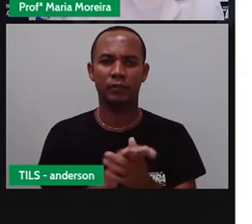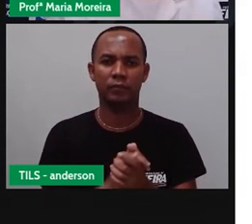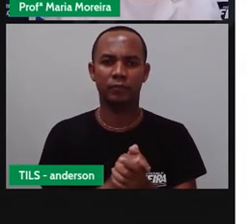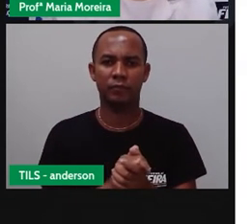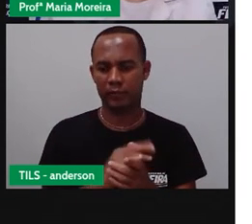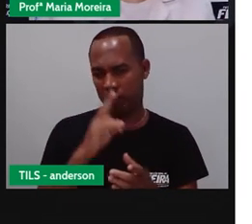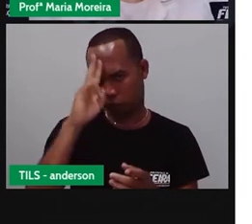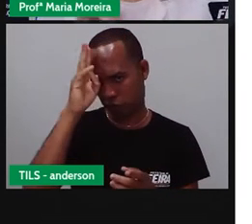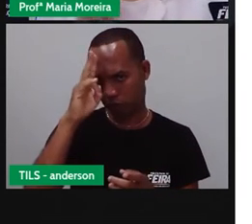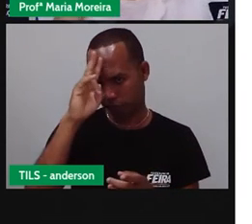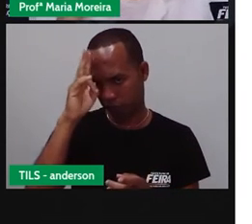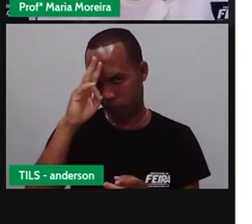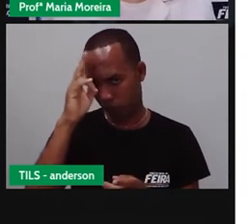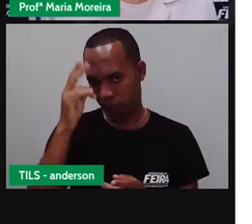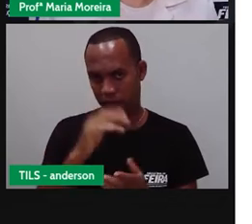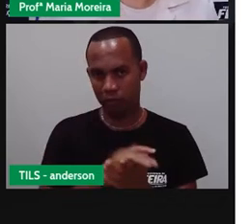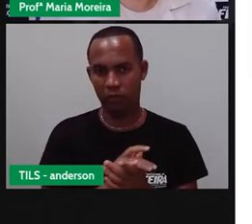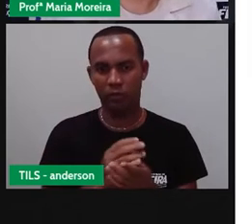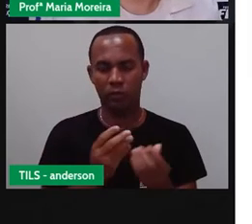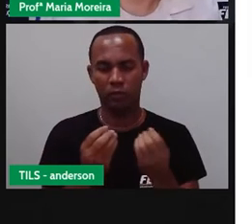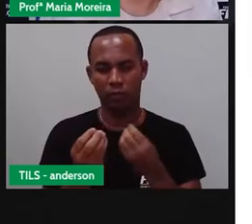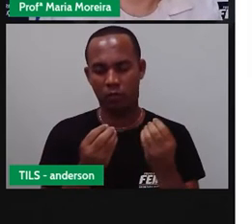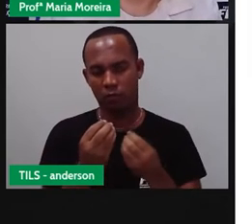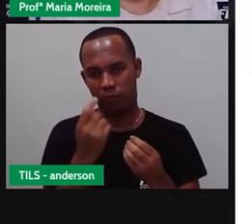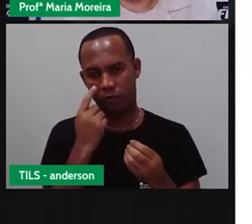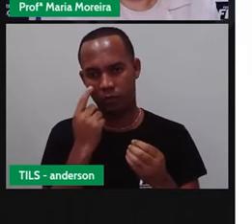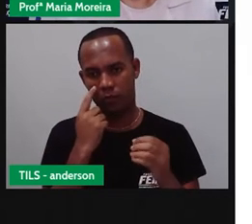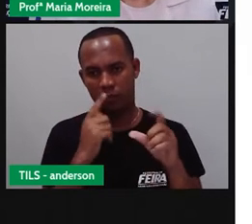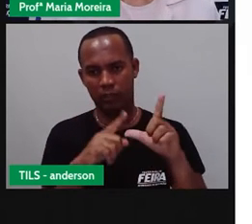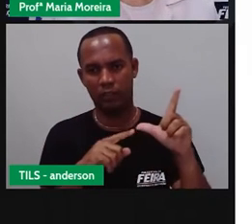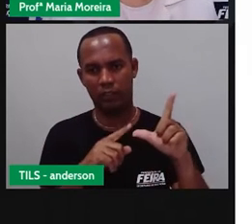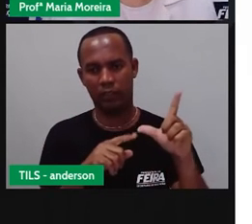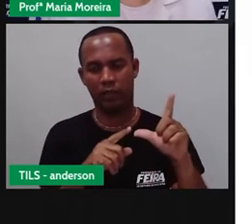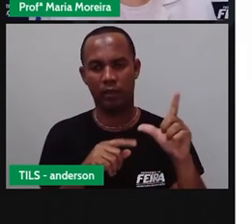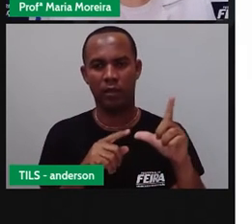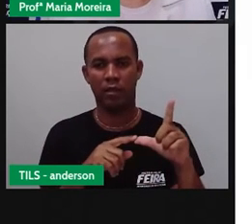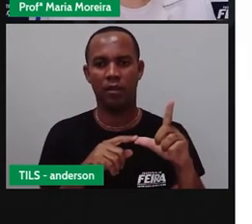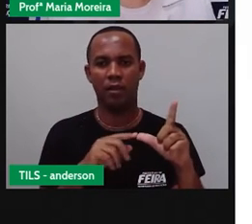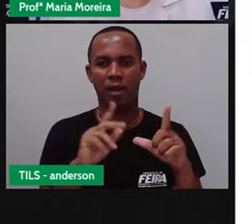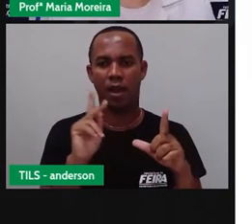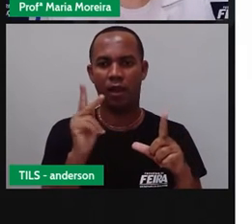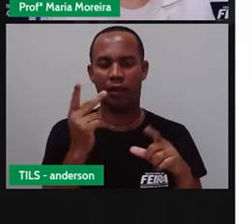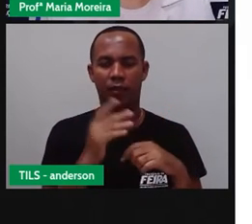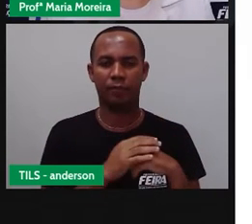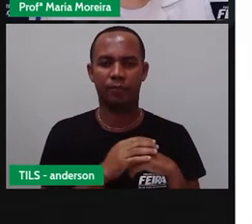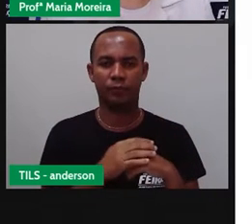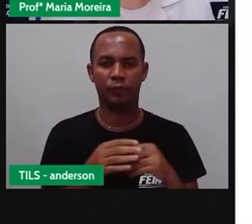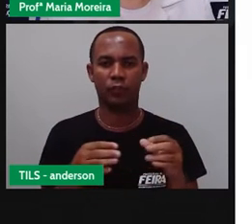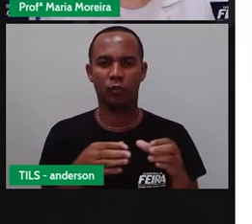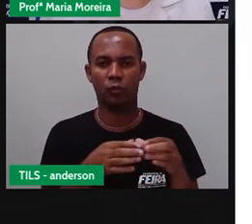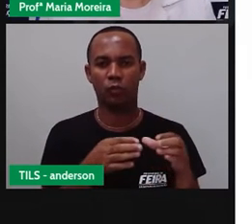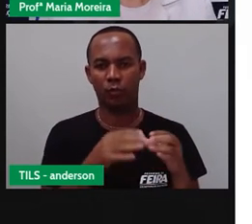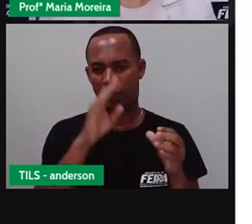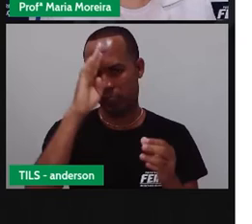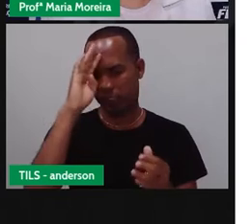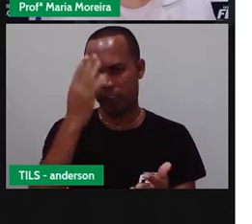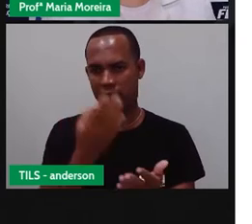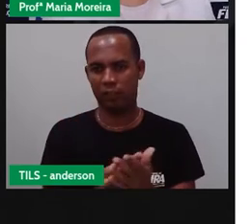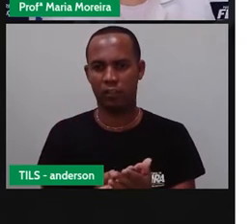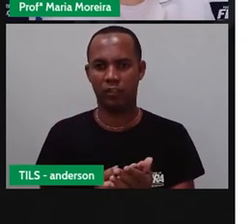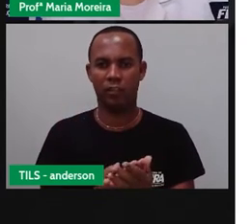Bom, historiadores, vamos ver agora um pouquinho da história, né, na letra H. Historiadores acreditam que essa letra